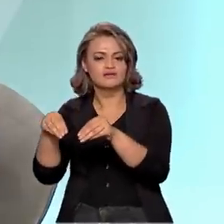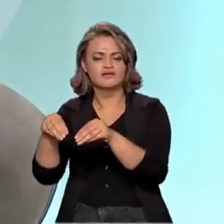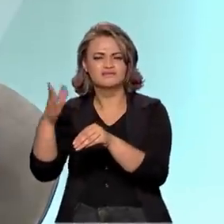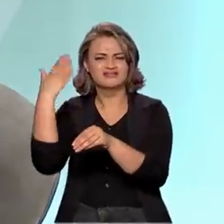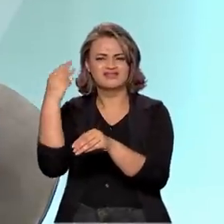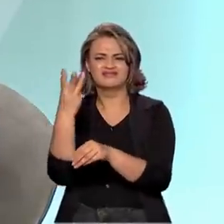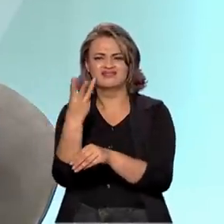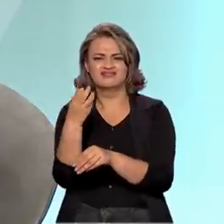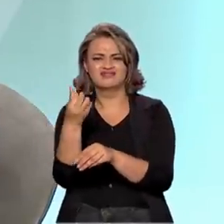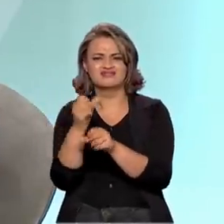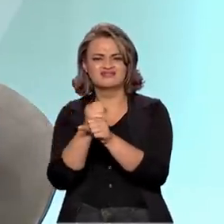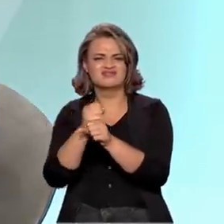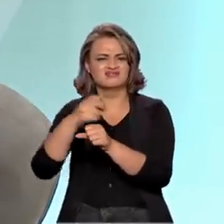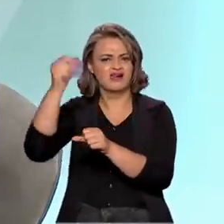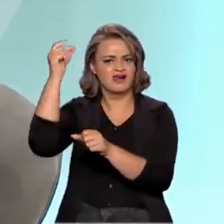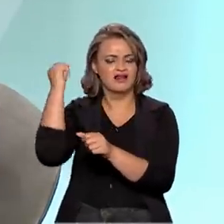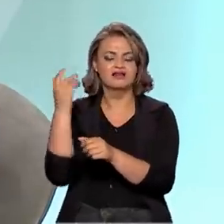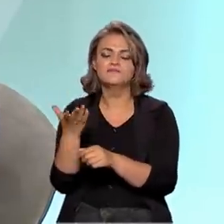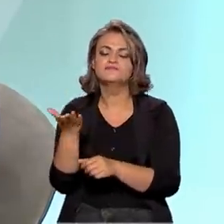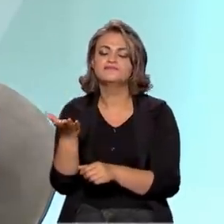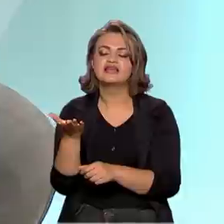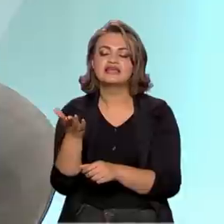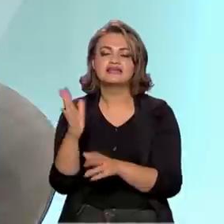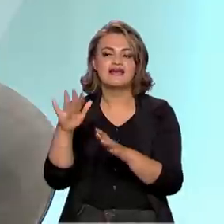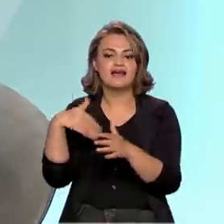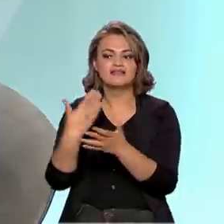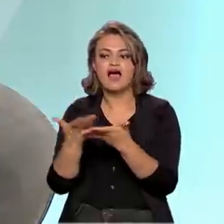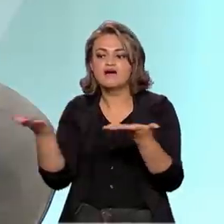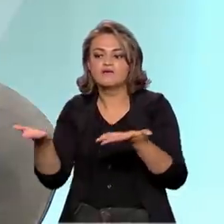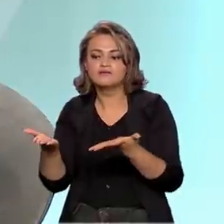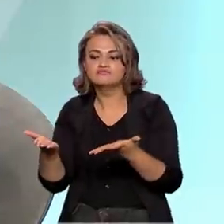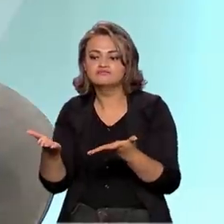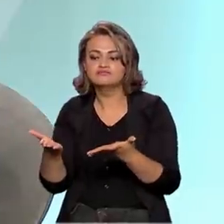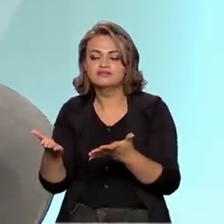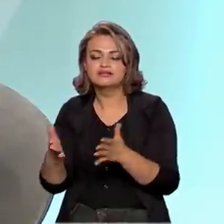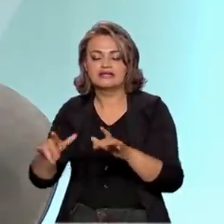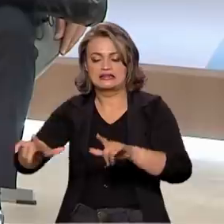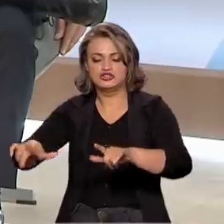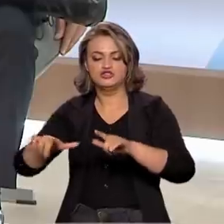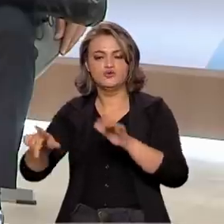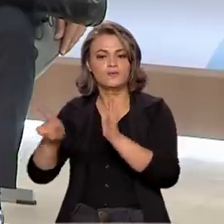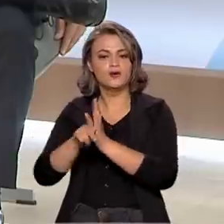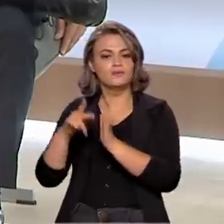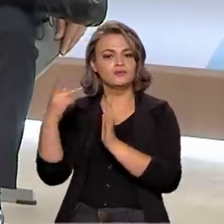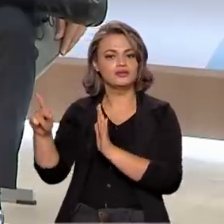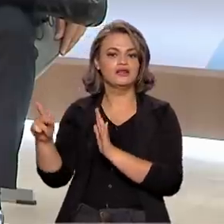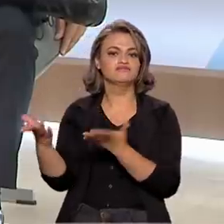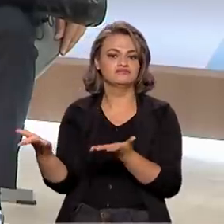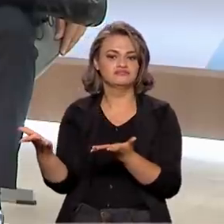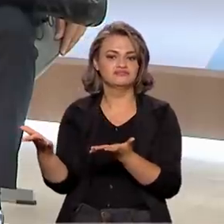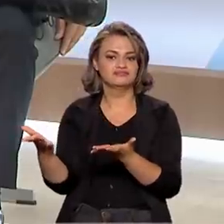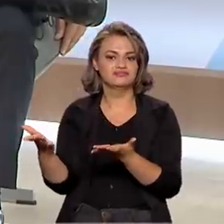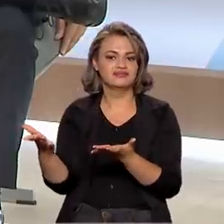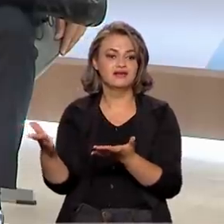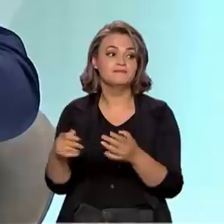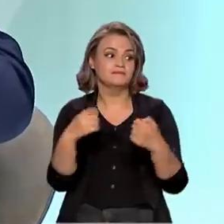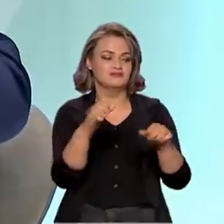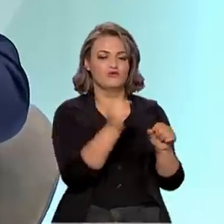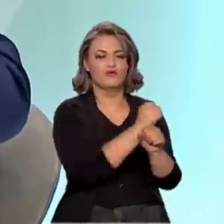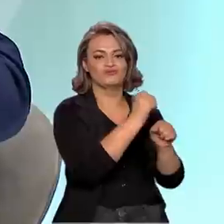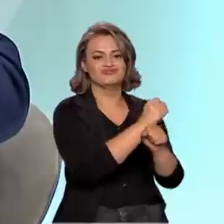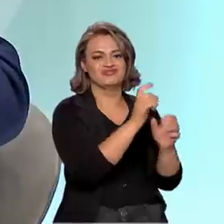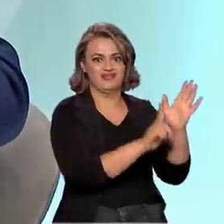há 36 anos, e até agora eles não tinham posse. Isso para a construção do centro, né? É, moram ali